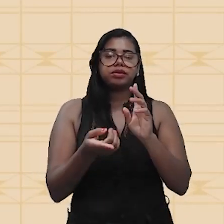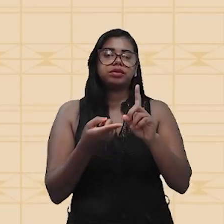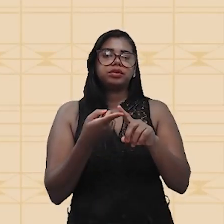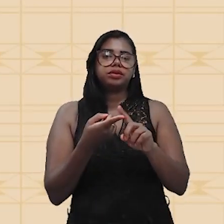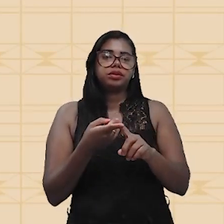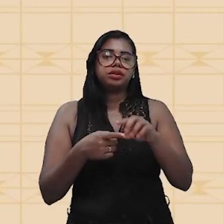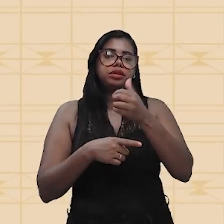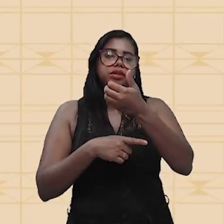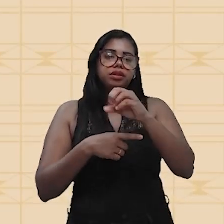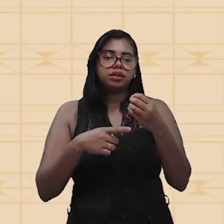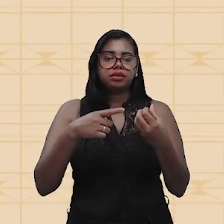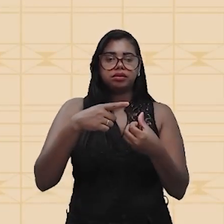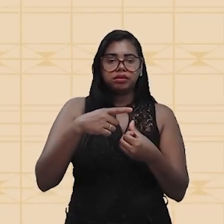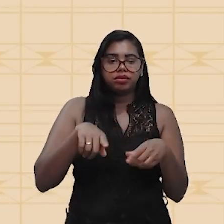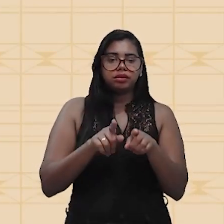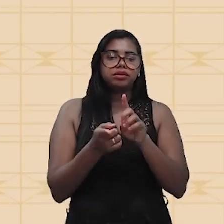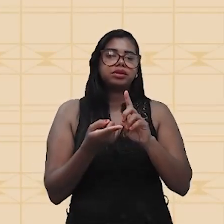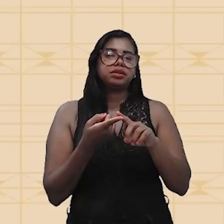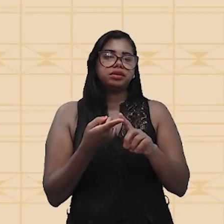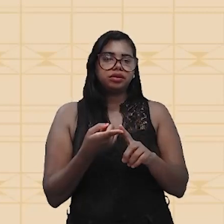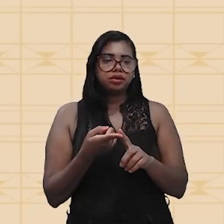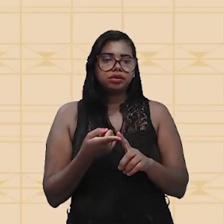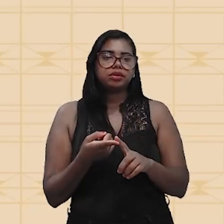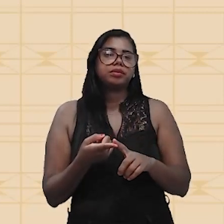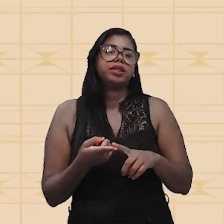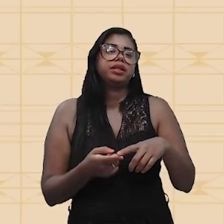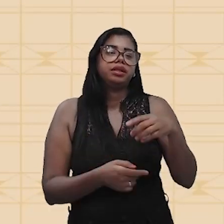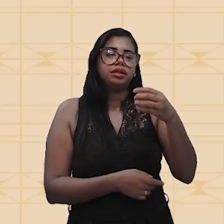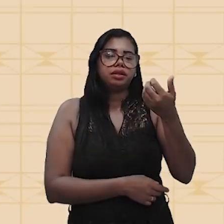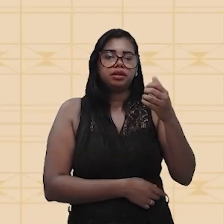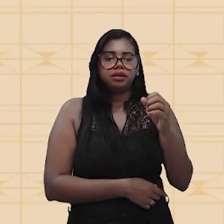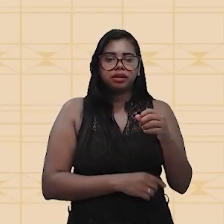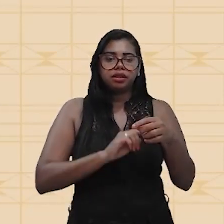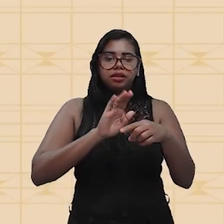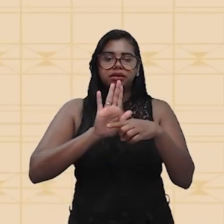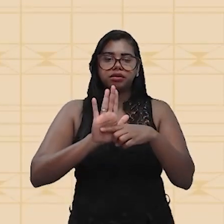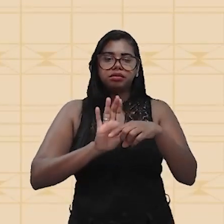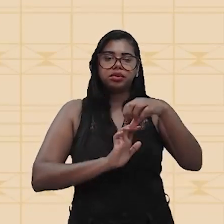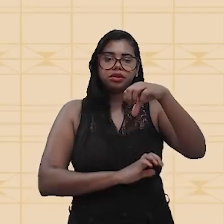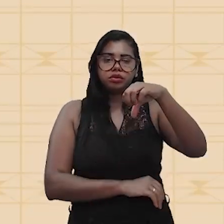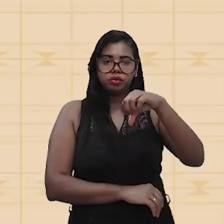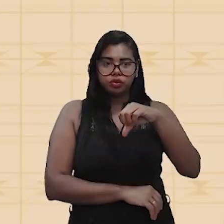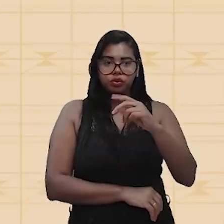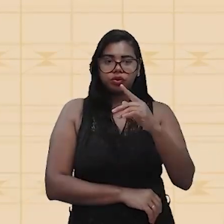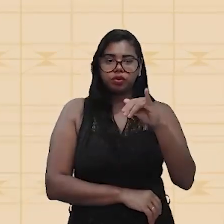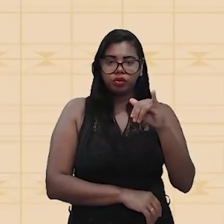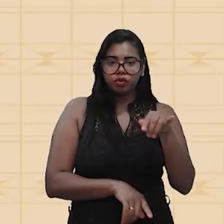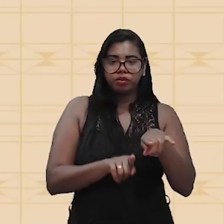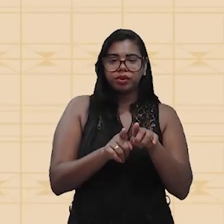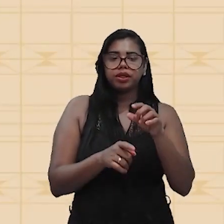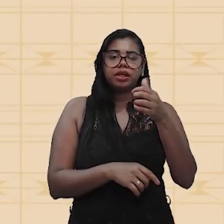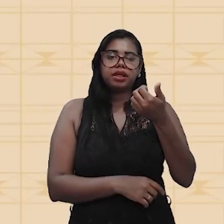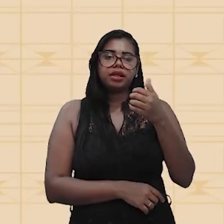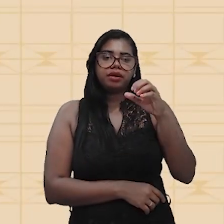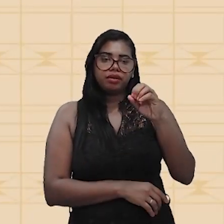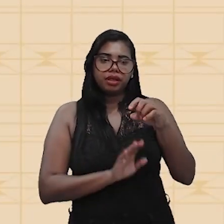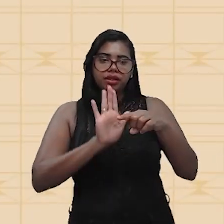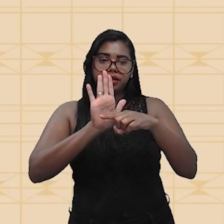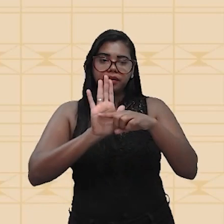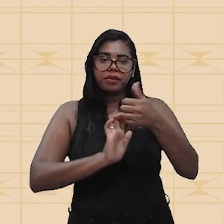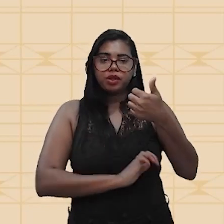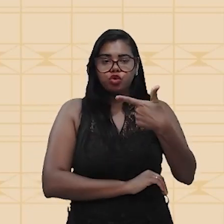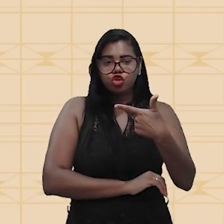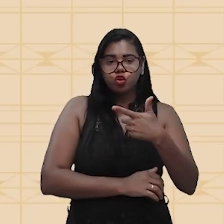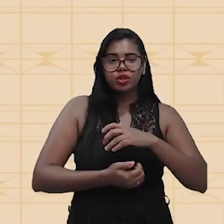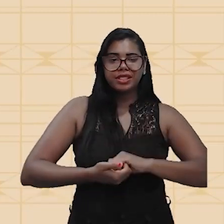a menos 6, o nanoampé, 10 a menos 9, ou o picoampé, 10 a menos 12. Bom,